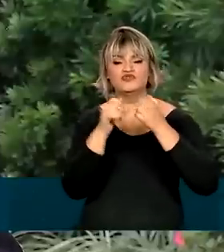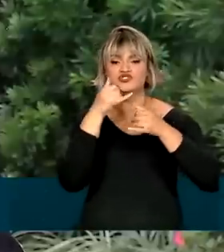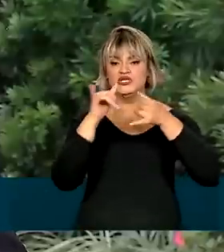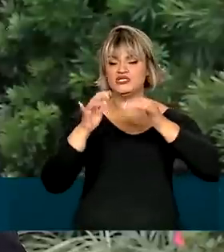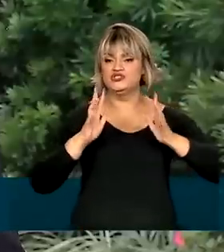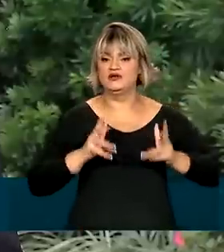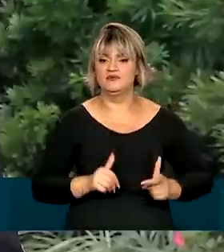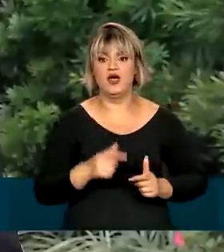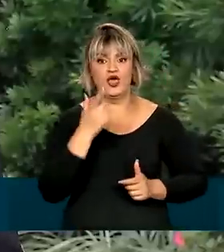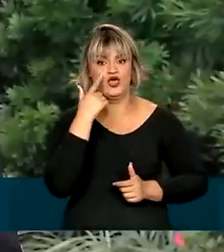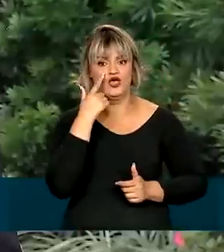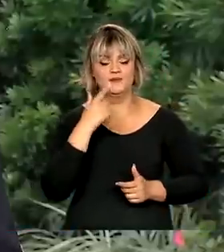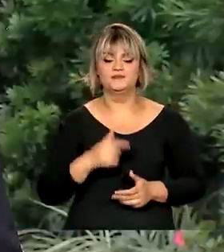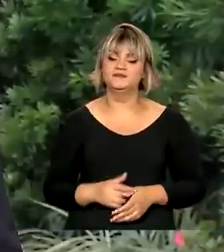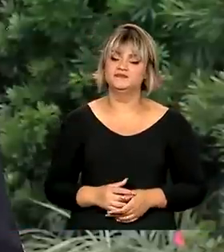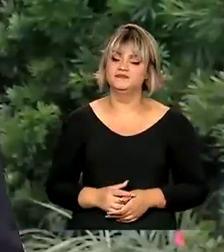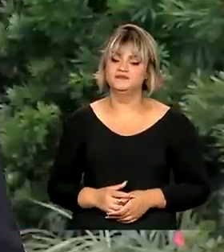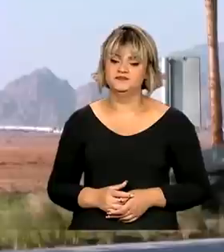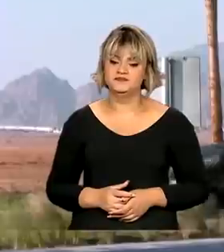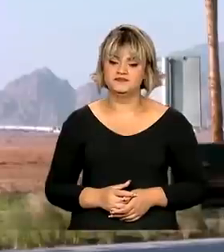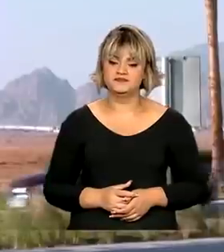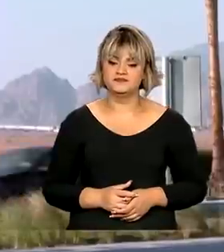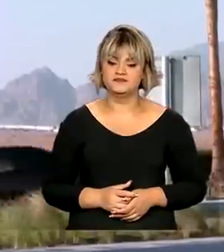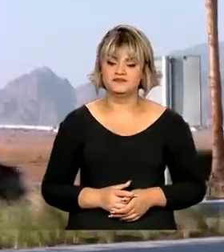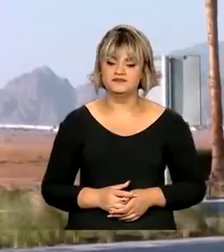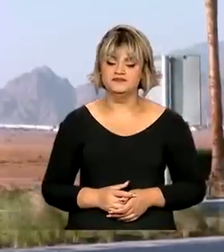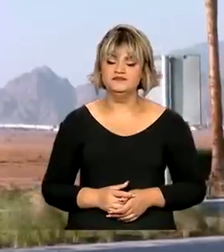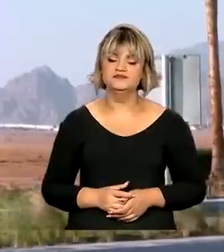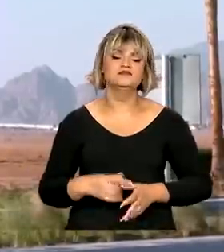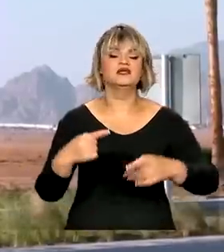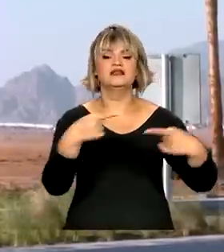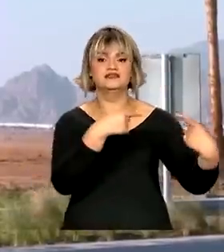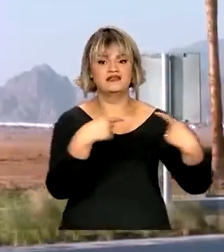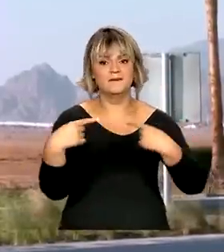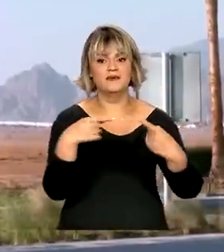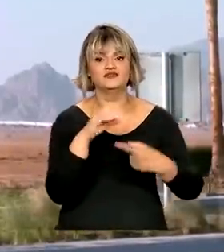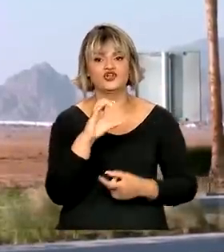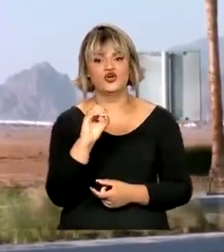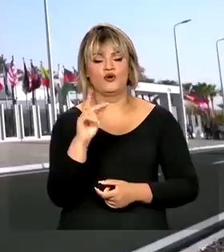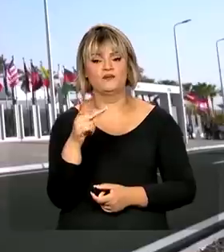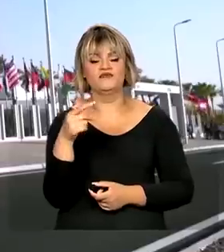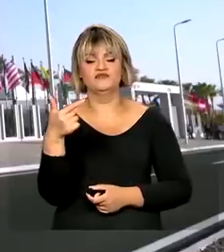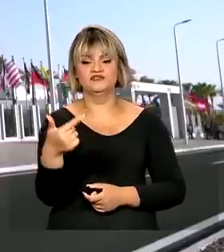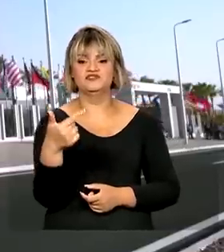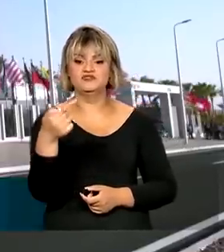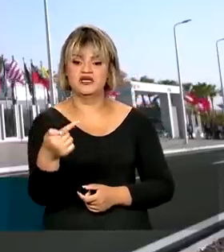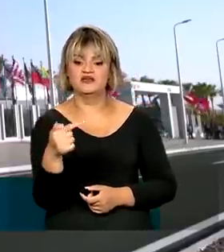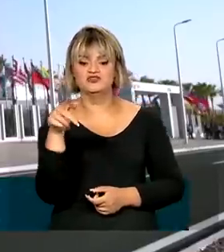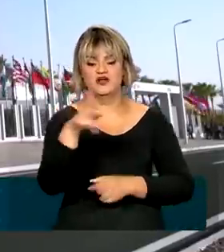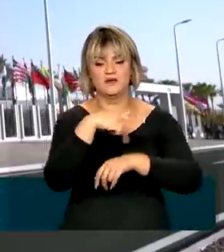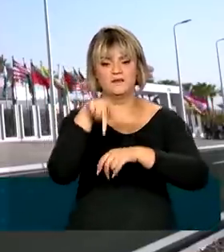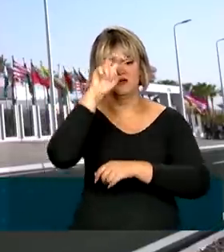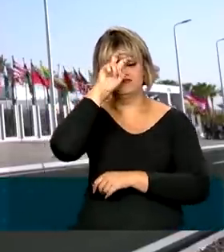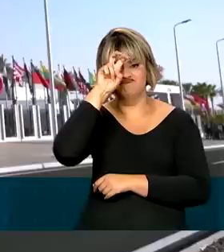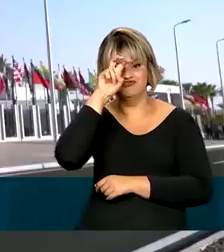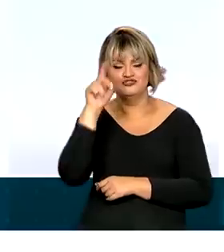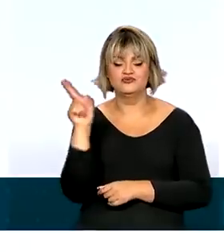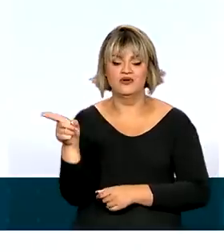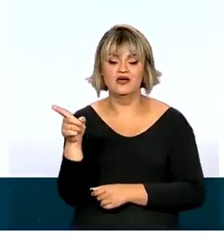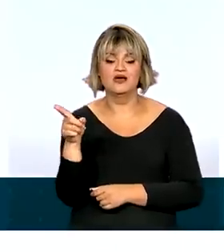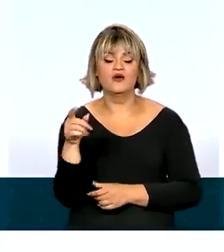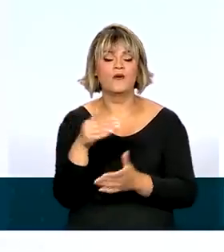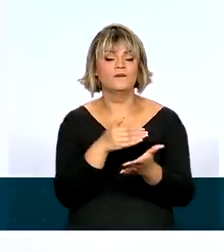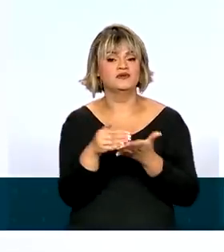energia limpa. Vamos ver. Os debates na COP27, em Charme al-Sheik, no Egito,